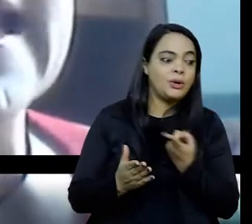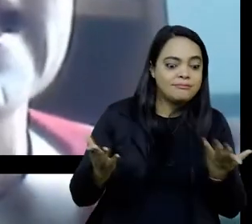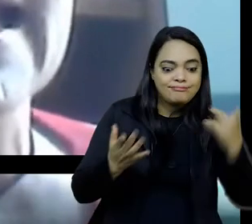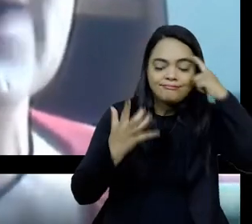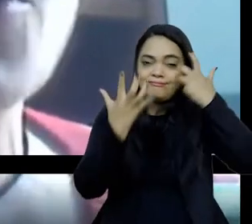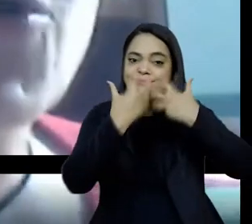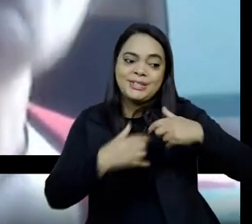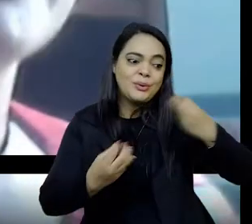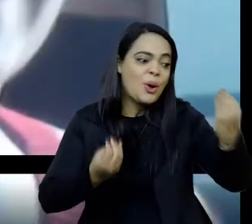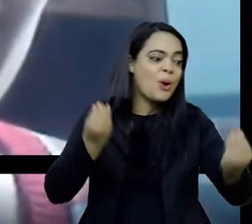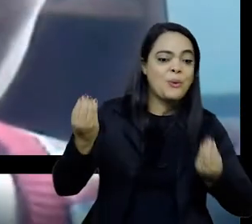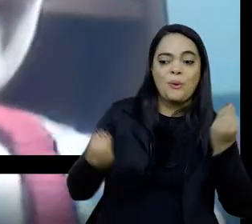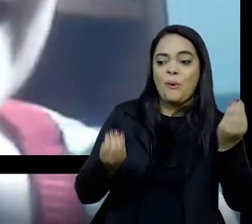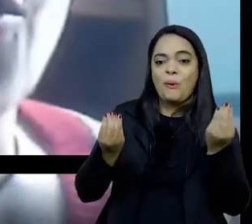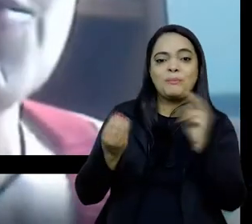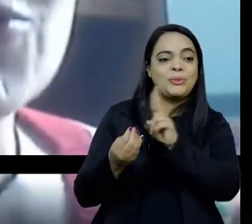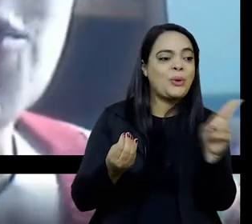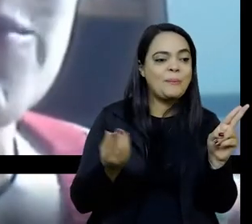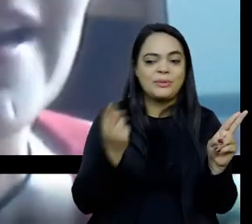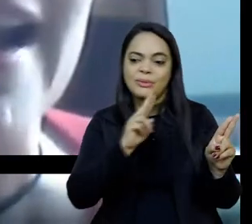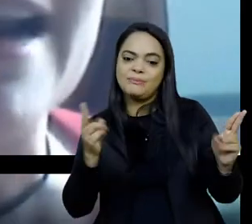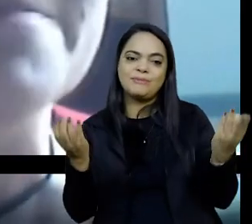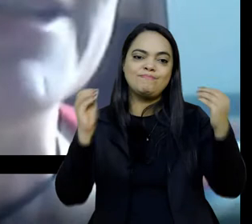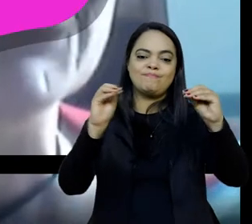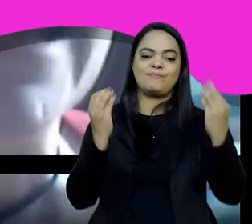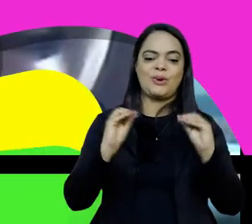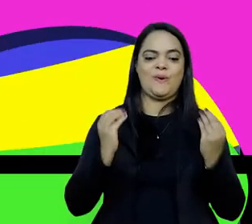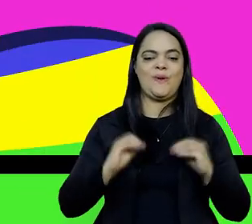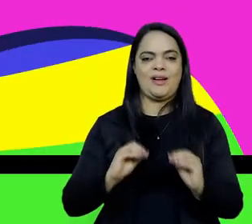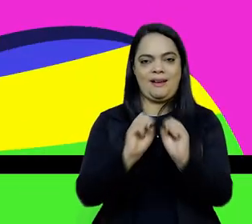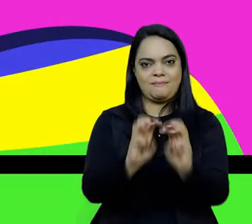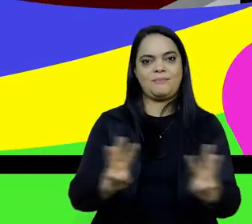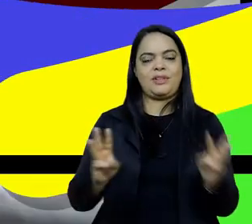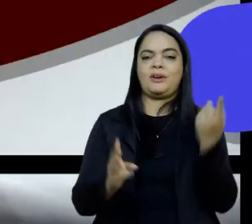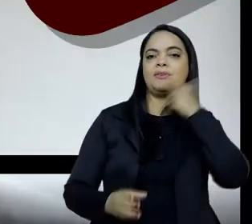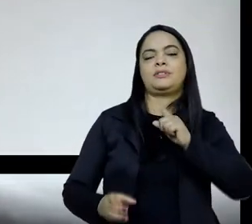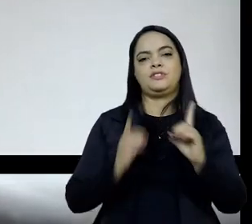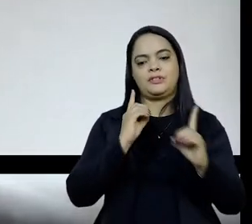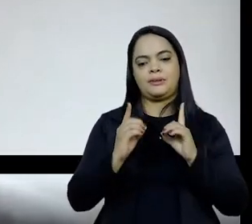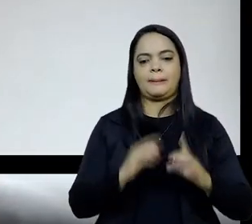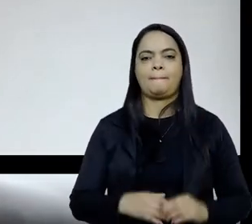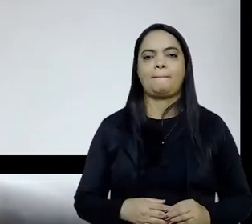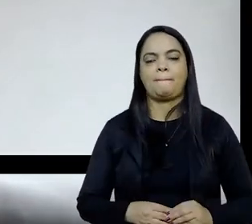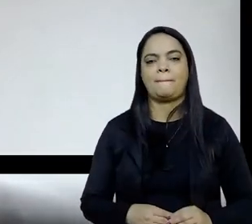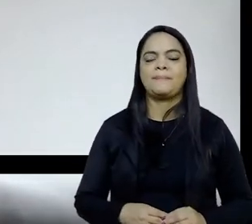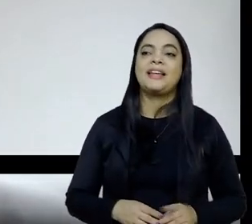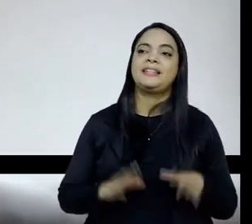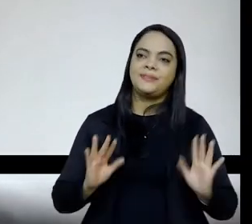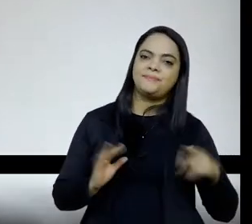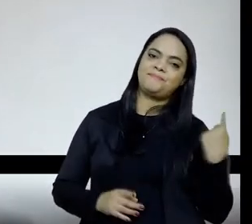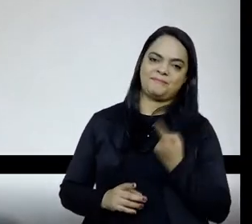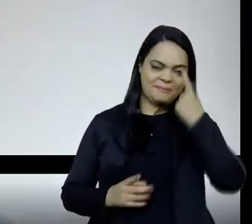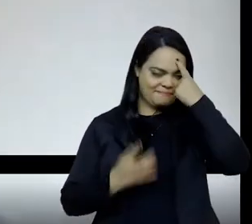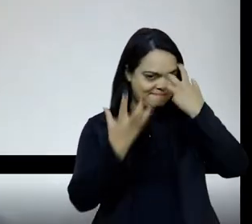comunicar, como nos comunicar para gerar diálogos. Vou pensar alto com vocês, assim,